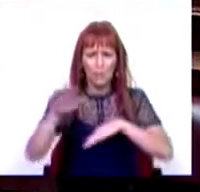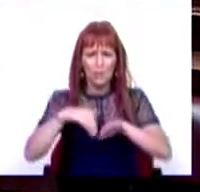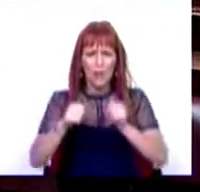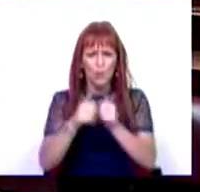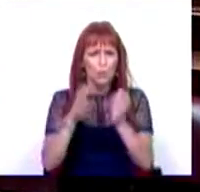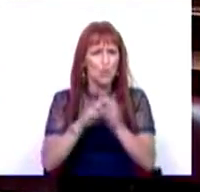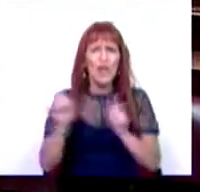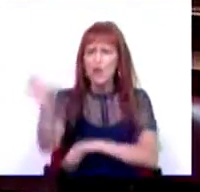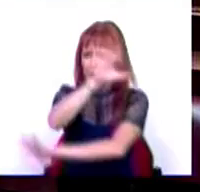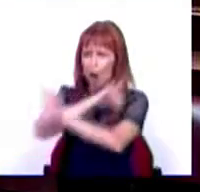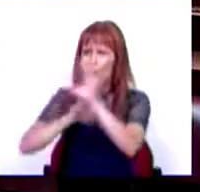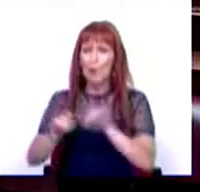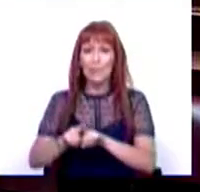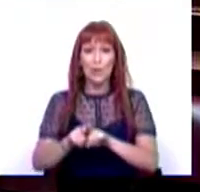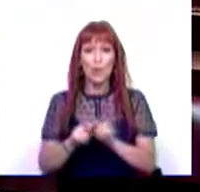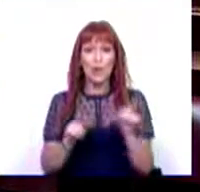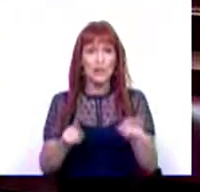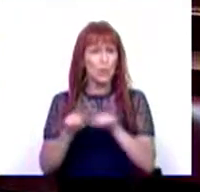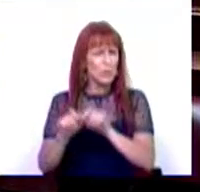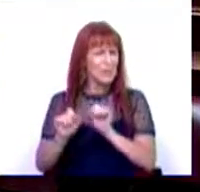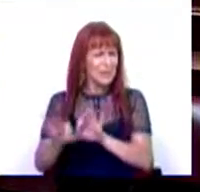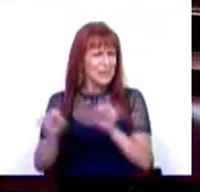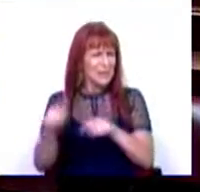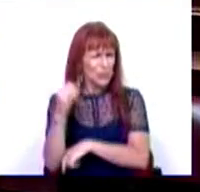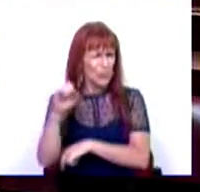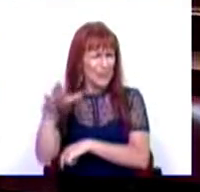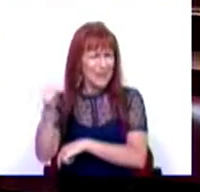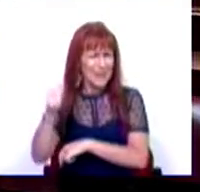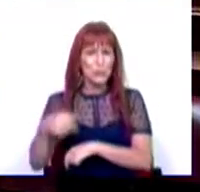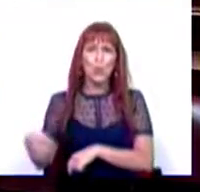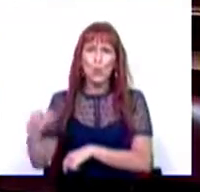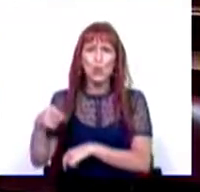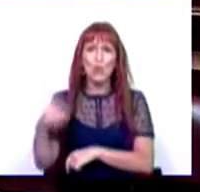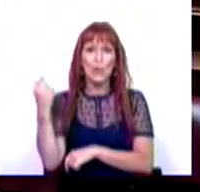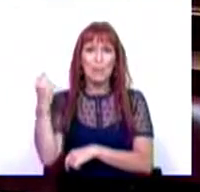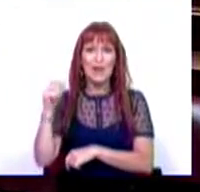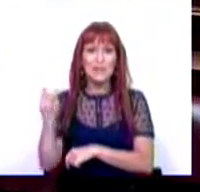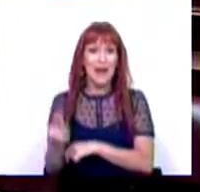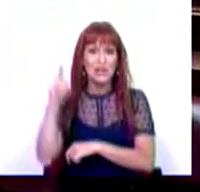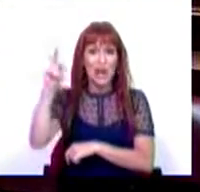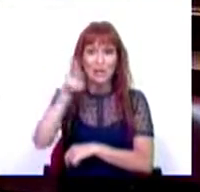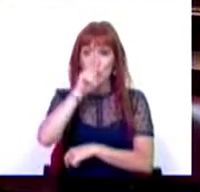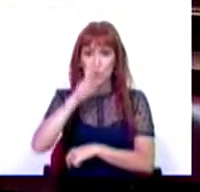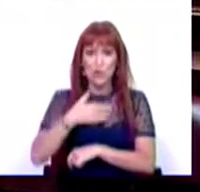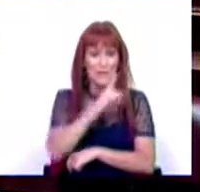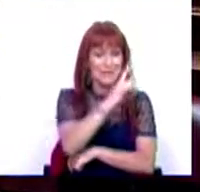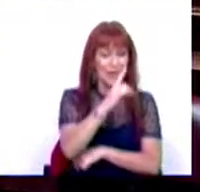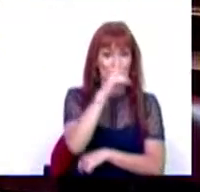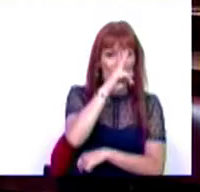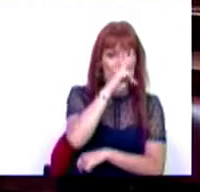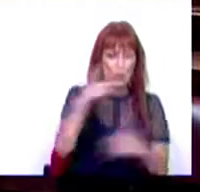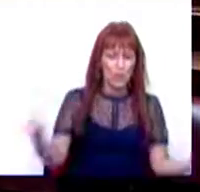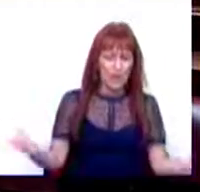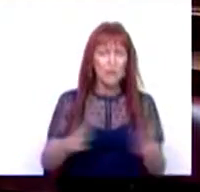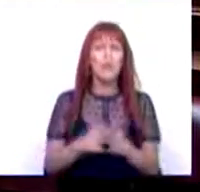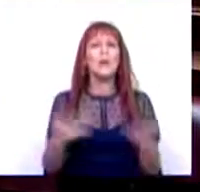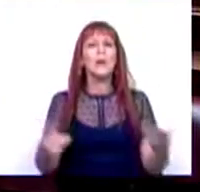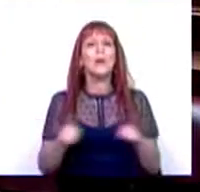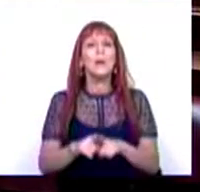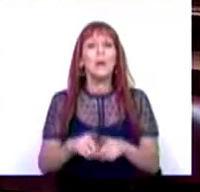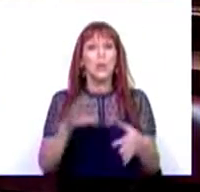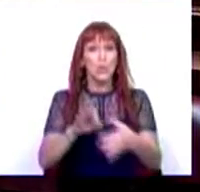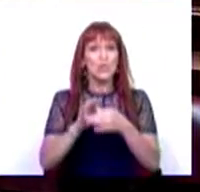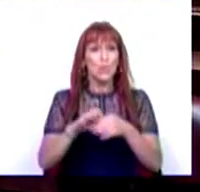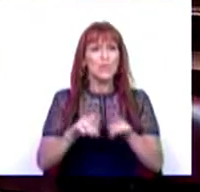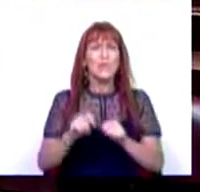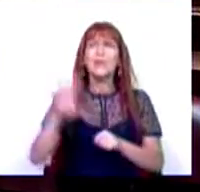em toda a Europa. Em 2019, igual a 2015, tínhamos o nono preço mais caro de gasóleo e o sexto da gasolina. Ora, coerentes com